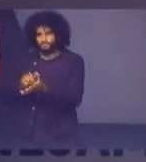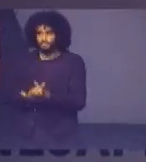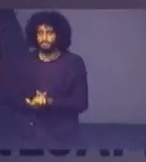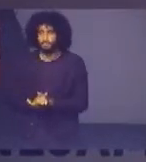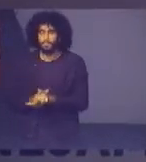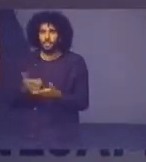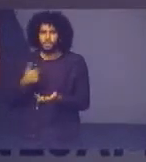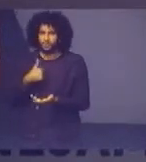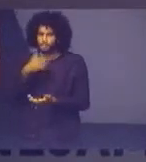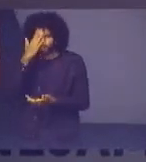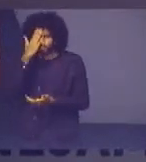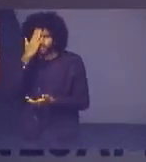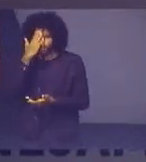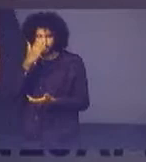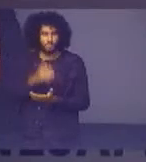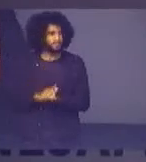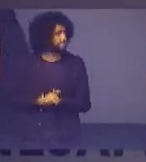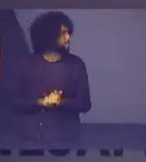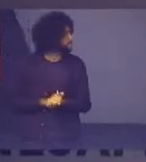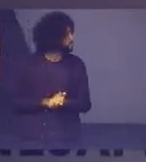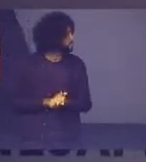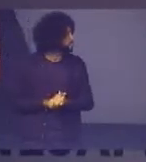que a justiça gratuita era demorada.